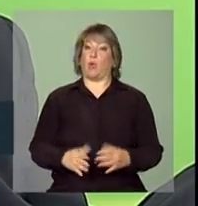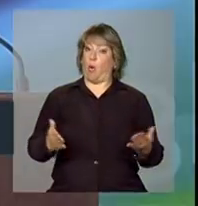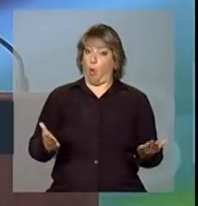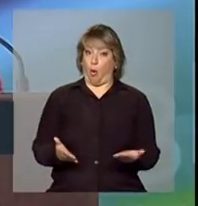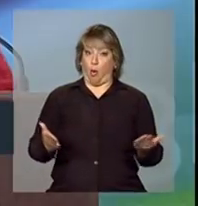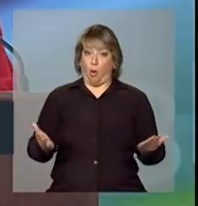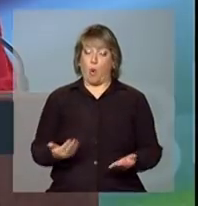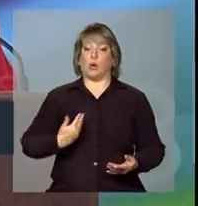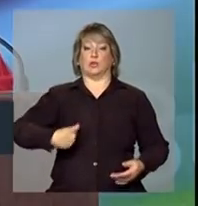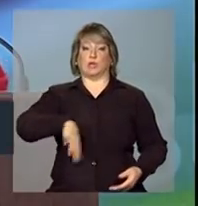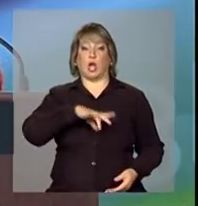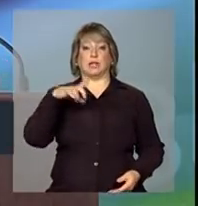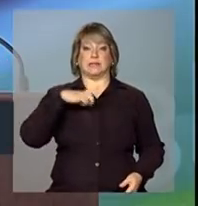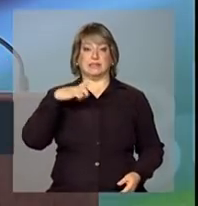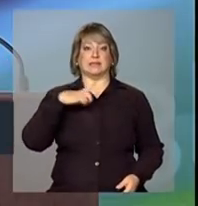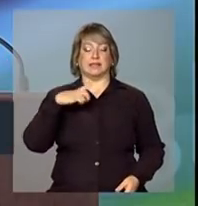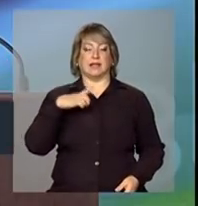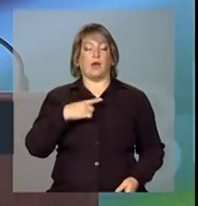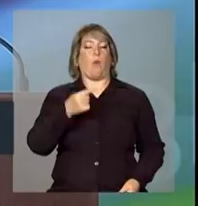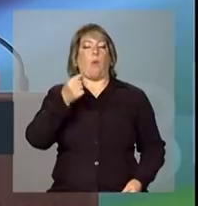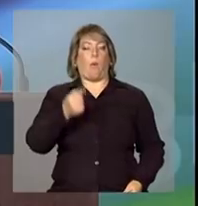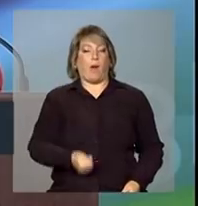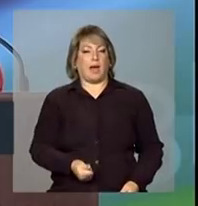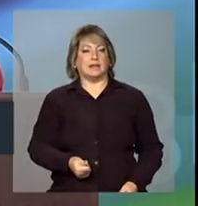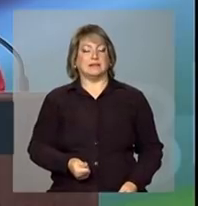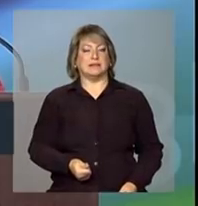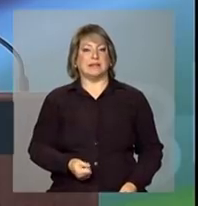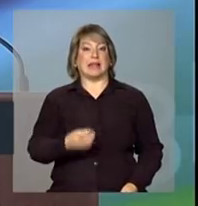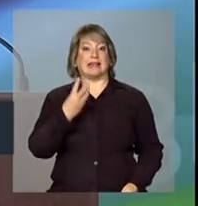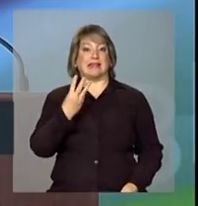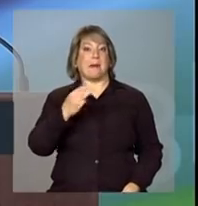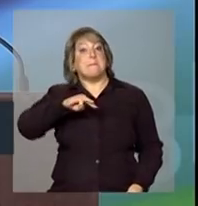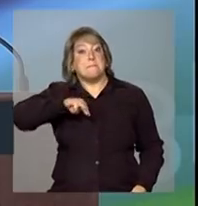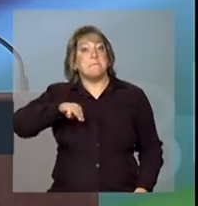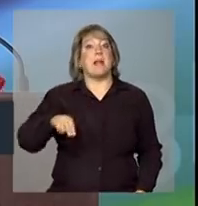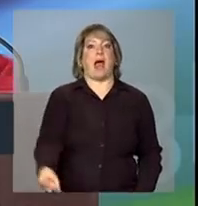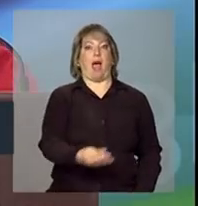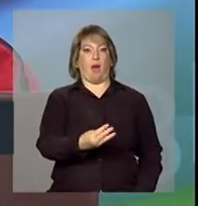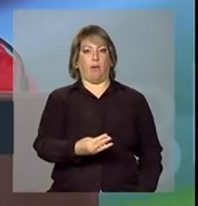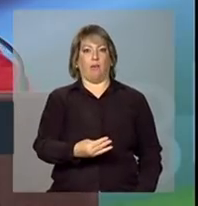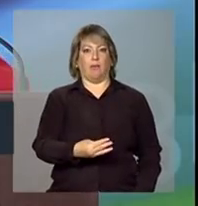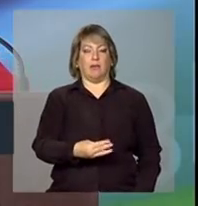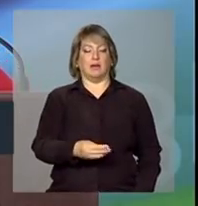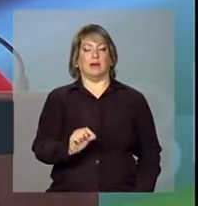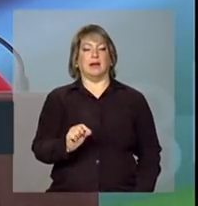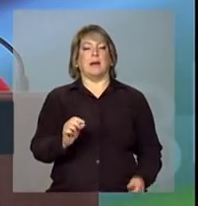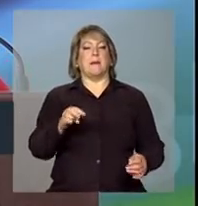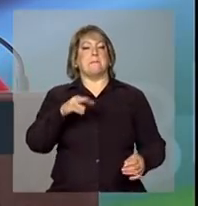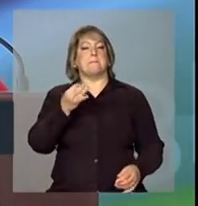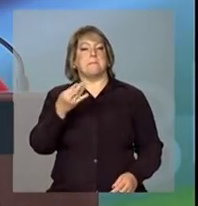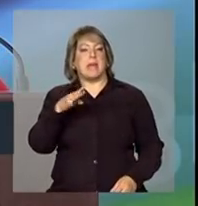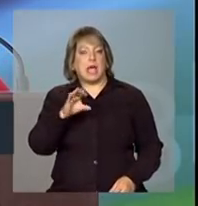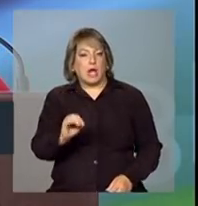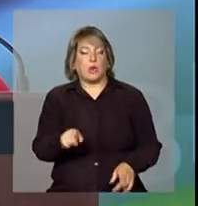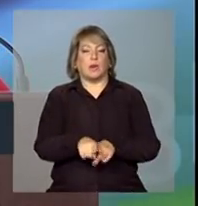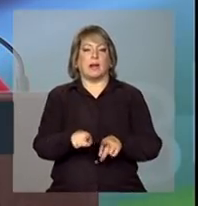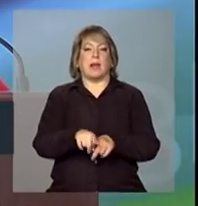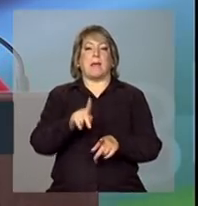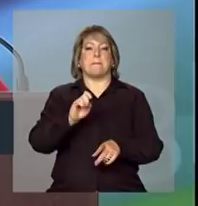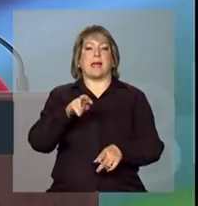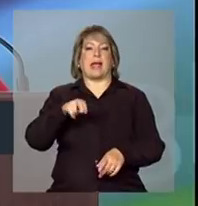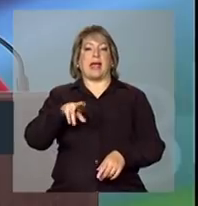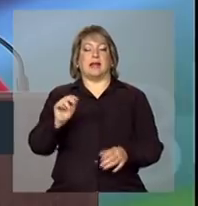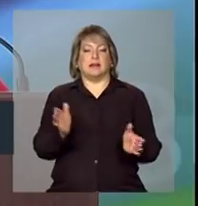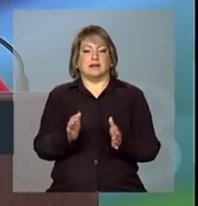hoje nós temos quase 3 milhões de micro e pequenos, de micro